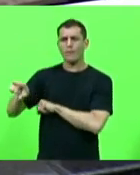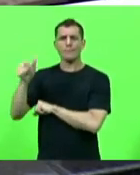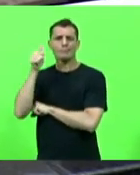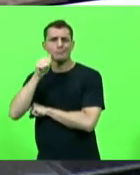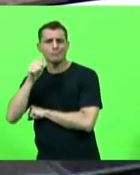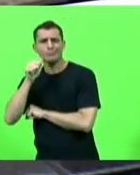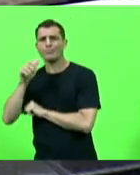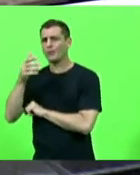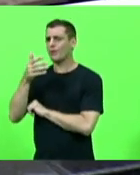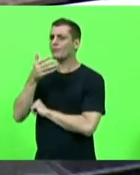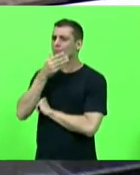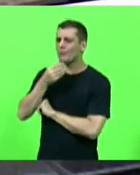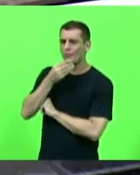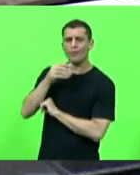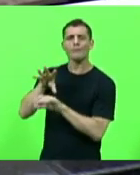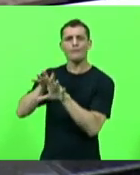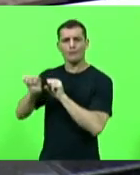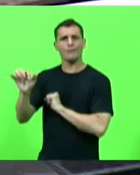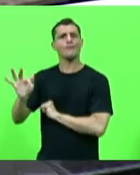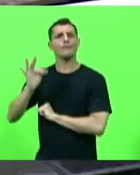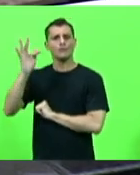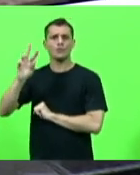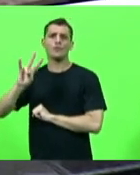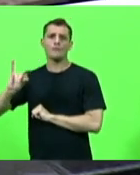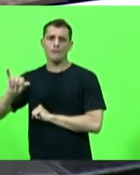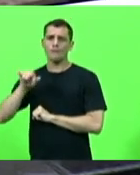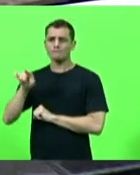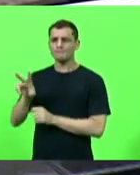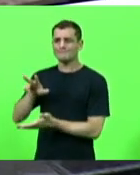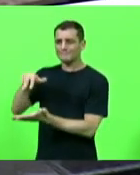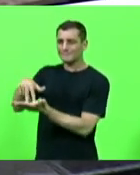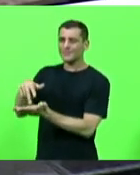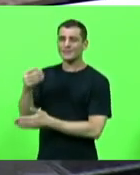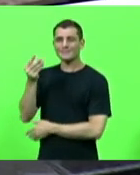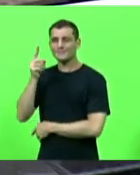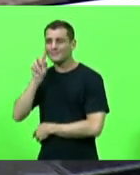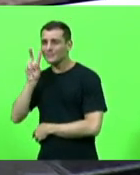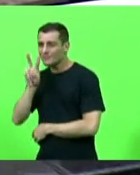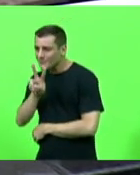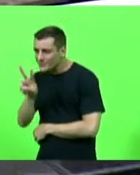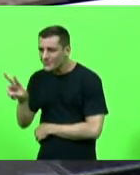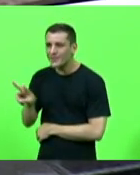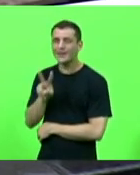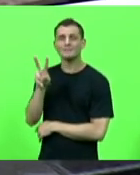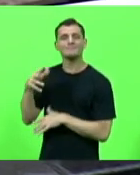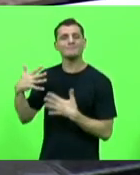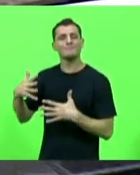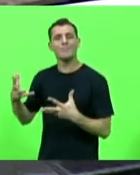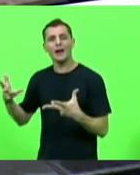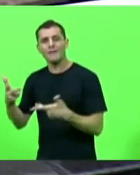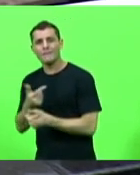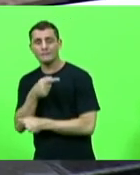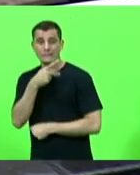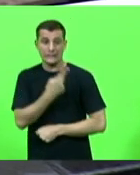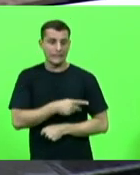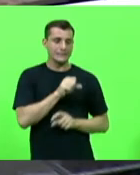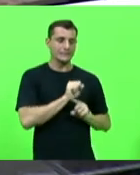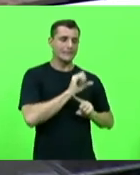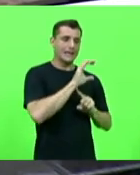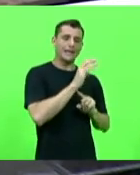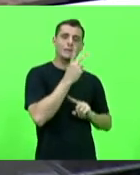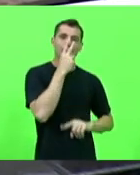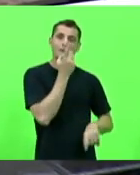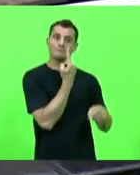emocionante eu fiz questão de compartilhar mais um singelo avanço na educação catarinense e a gente teve o prazer a